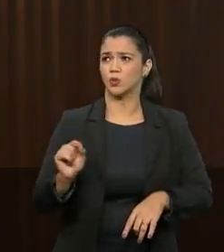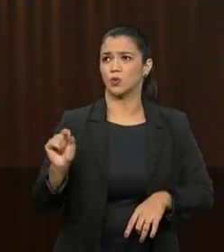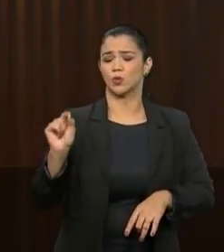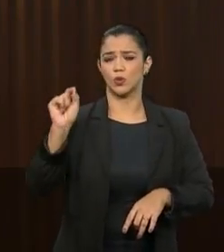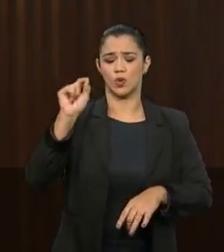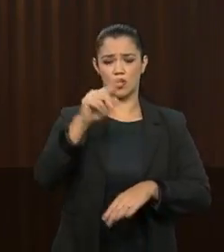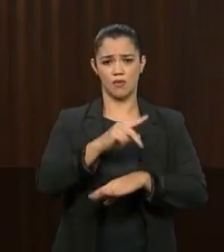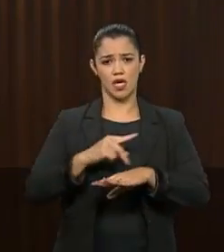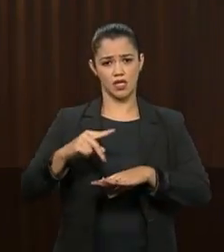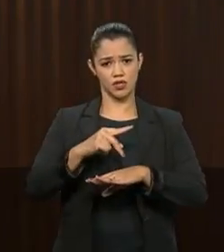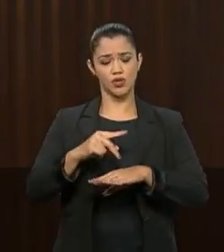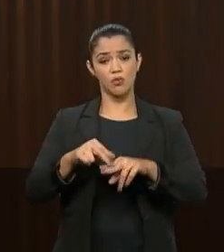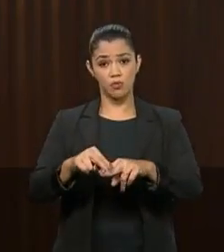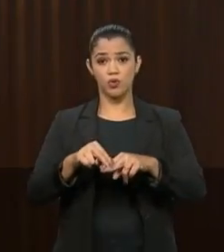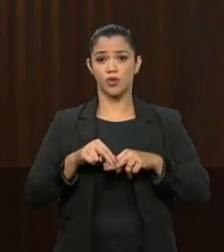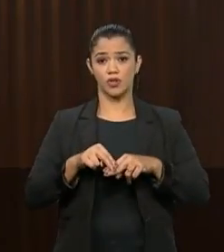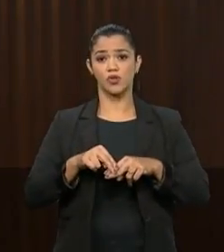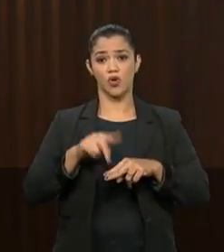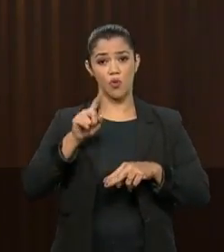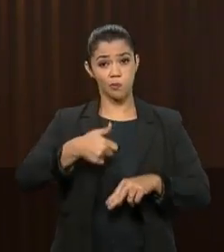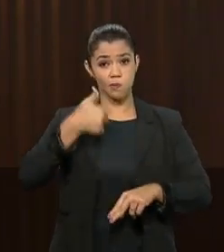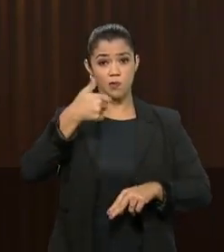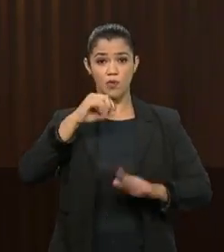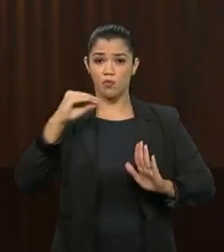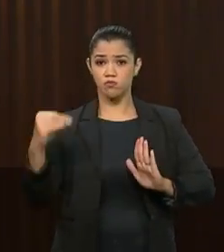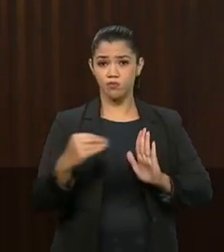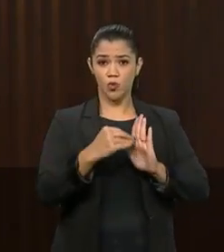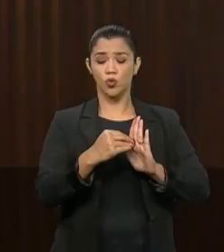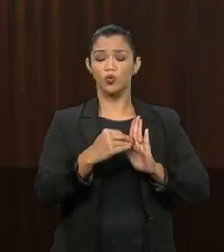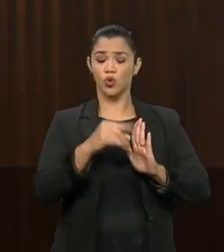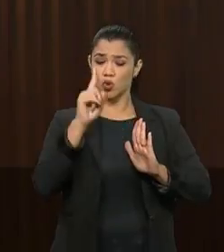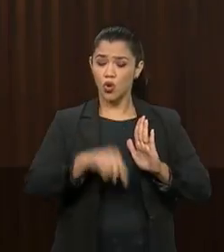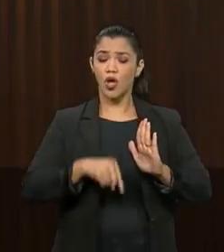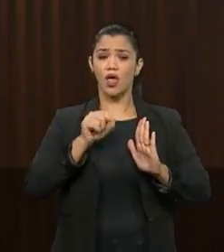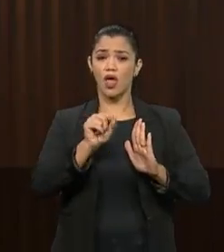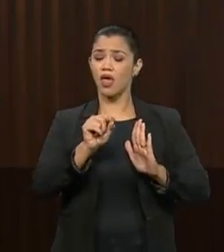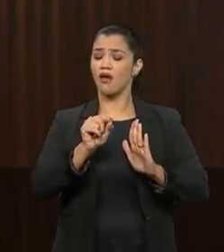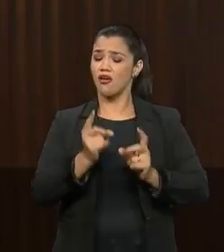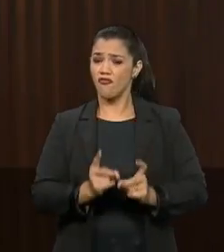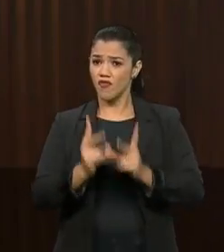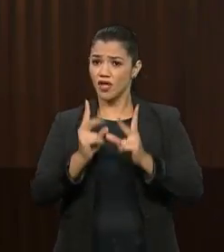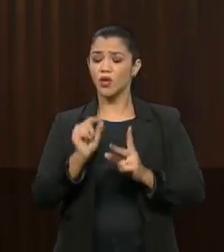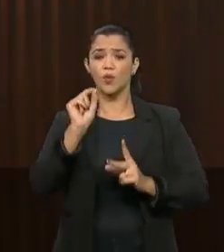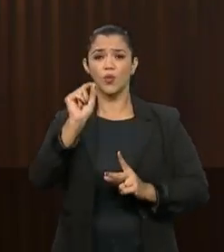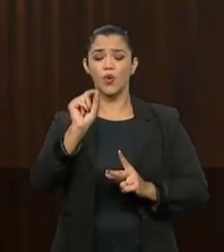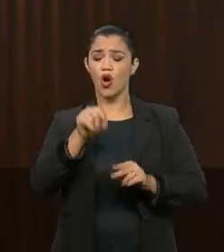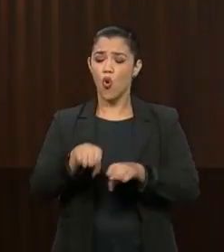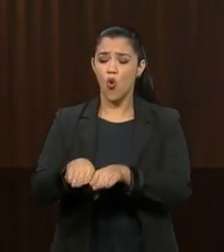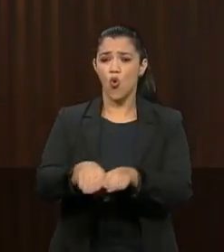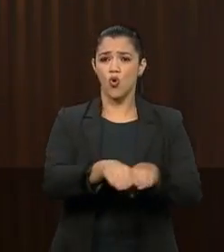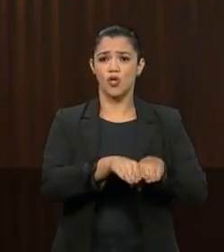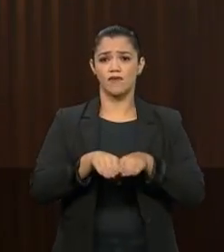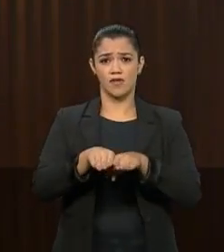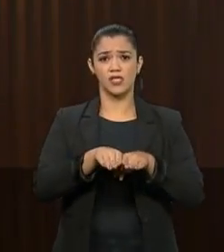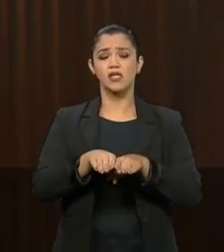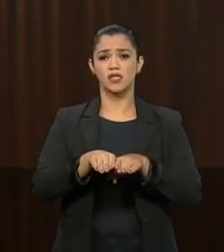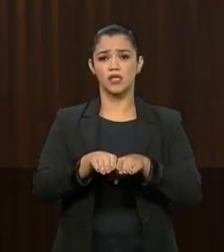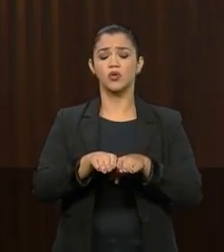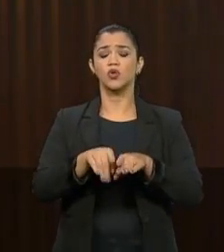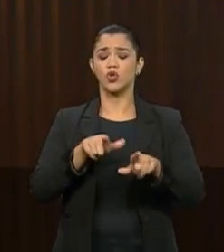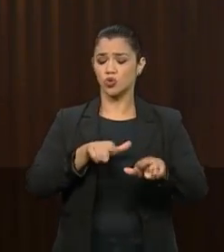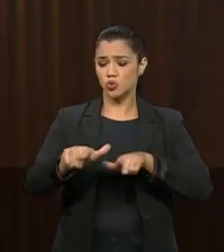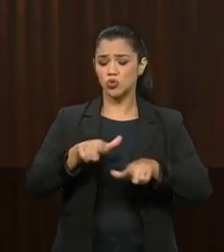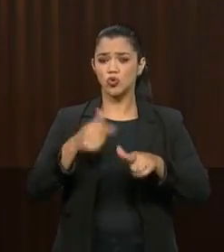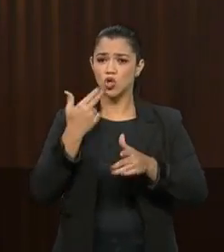país. Por isso, o primeiro ponto do projeto de privatização trata da universalização dos